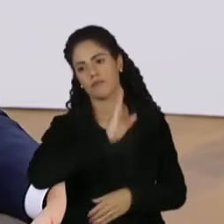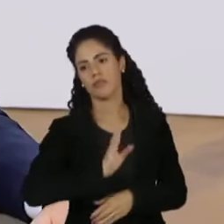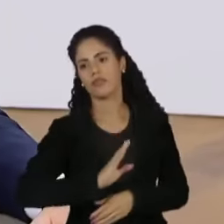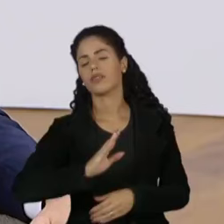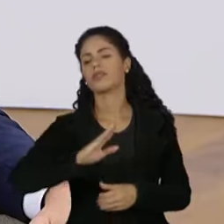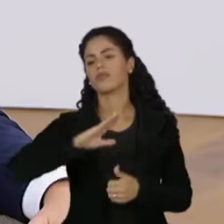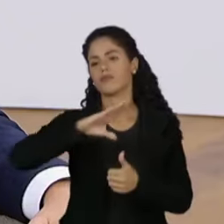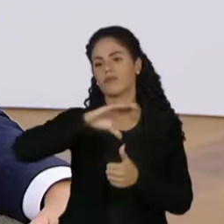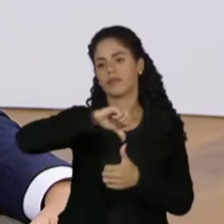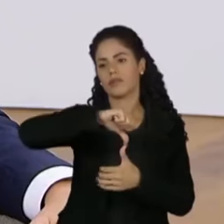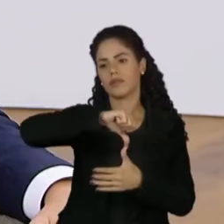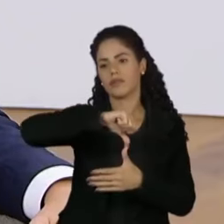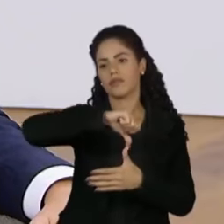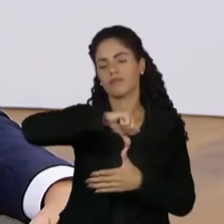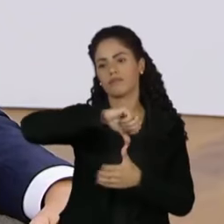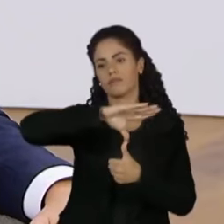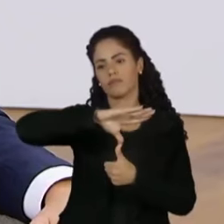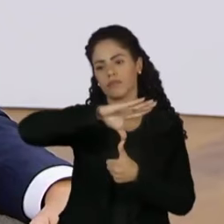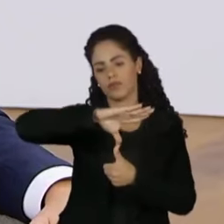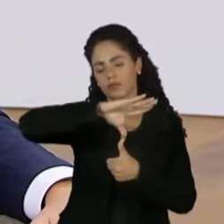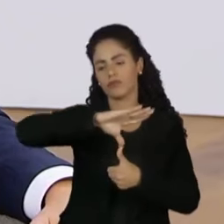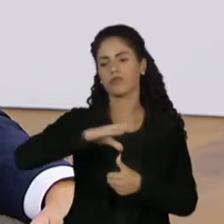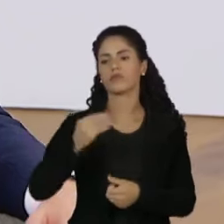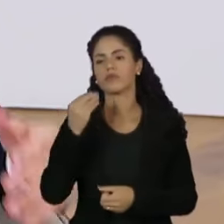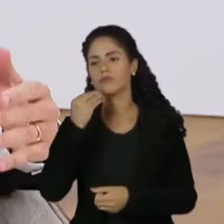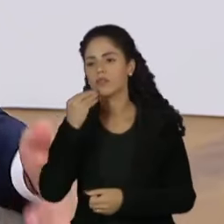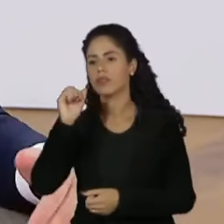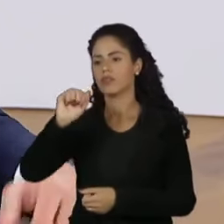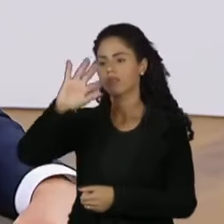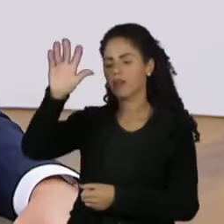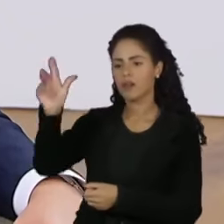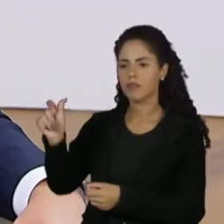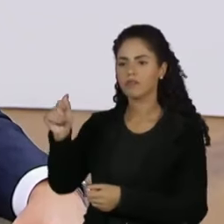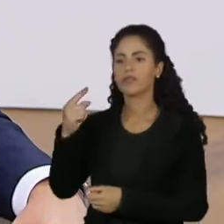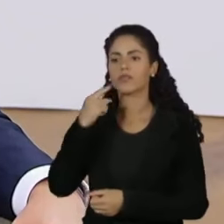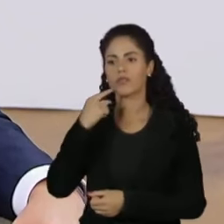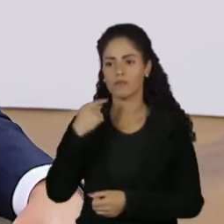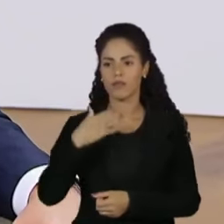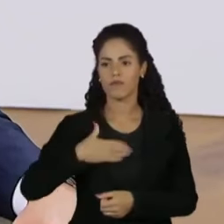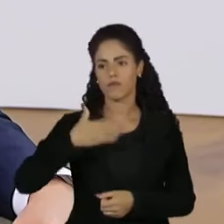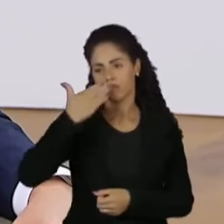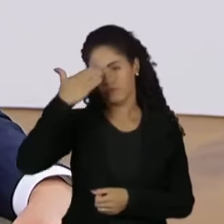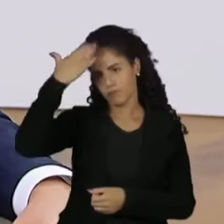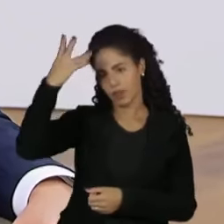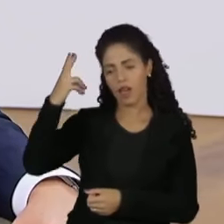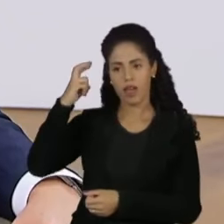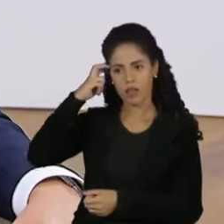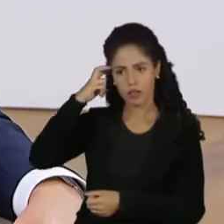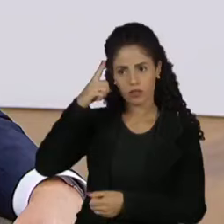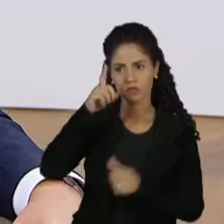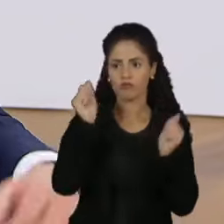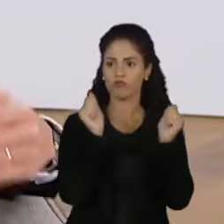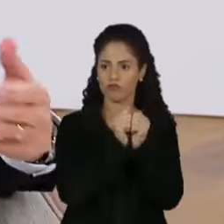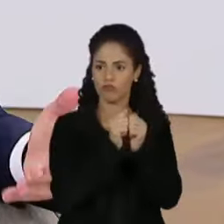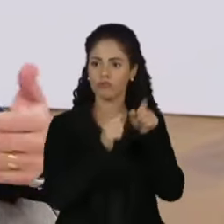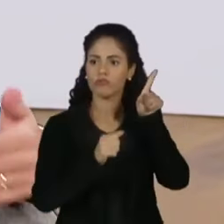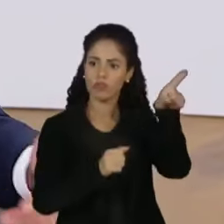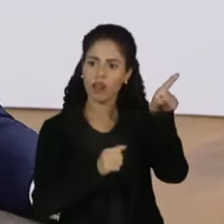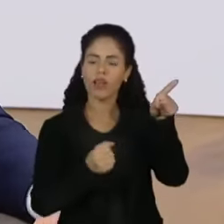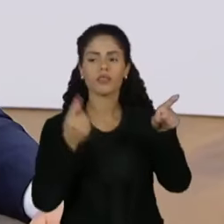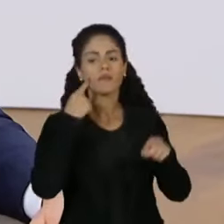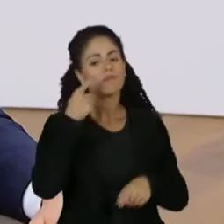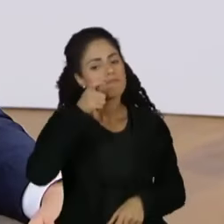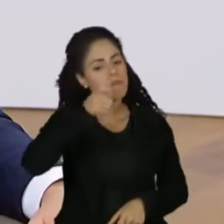América do Sul. A gente está dialogando com o mercado africano. Eu estive na Arábia Saudita com o presidente Lula, com a Eti Ra, que tem